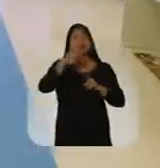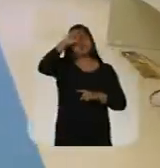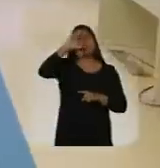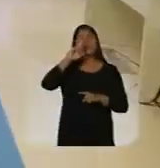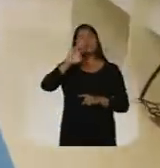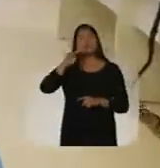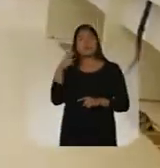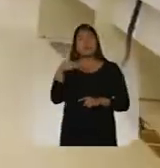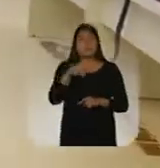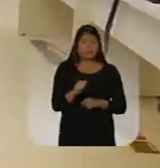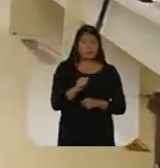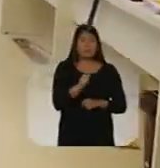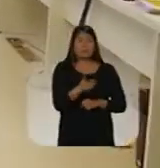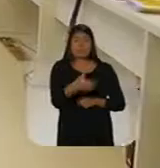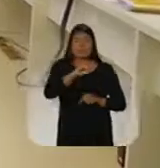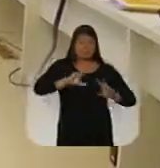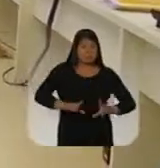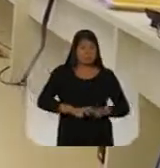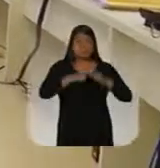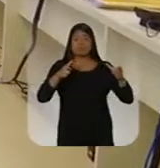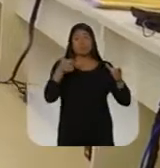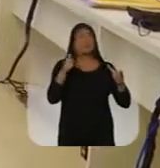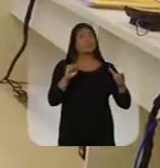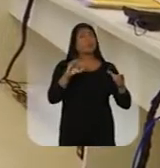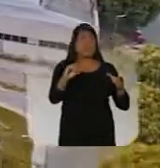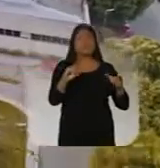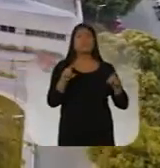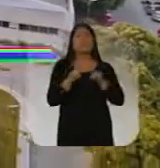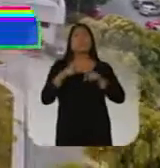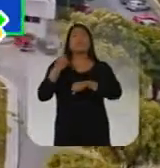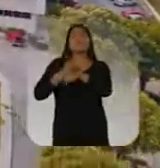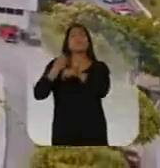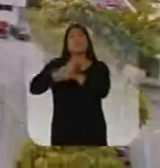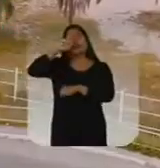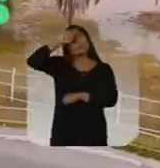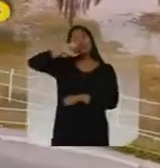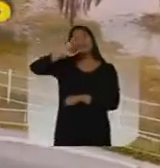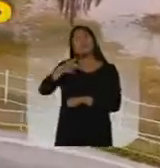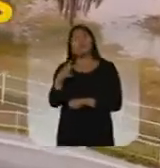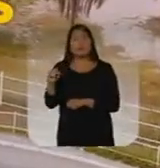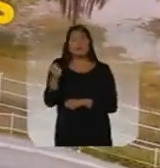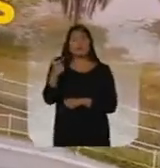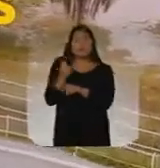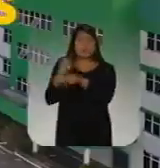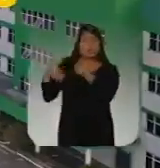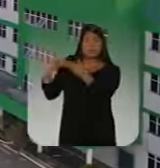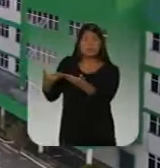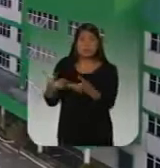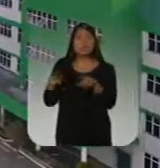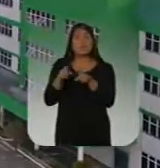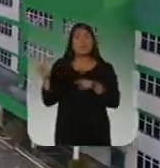UTI no Hospital Delfina Aziz. De 10 para 180. Maior reforma do João Lúcio dos últimos 12 anos.